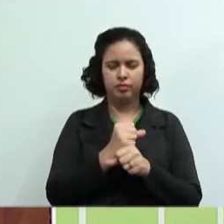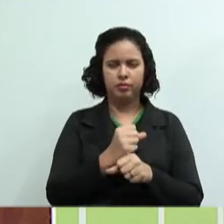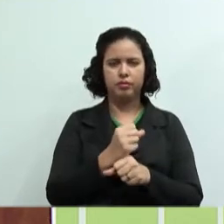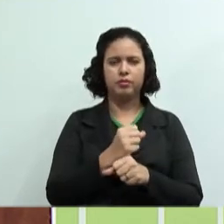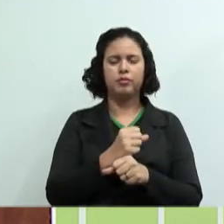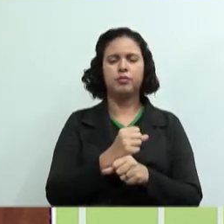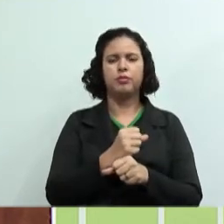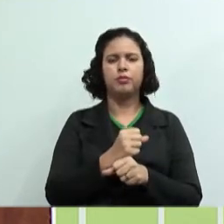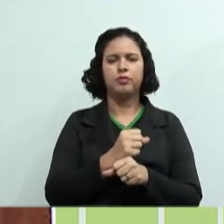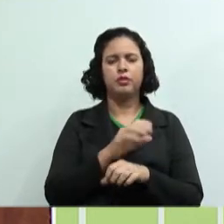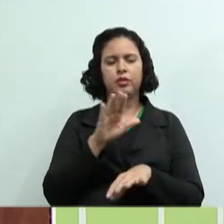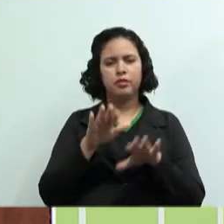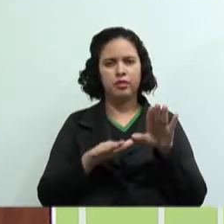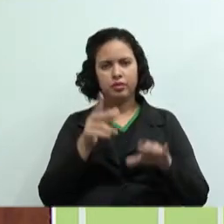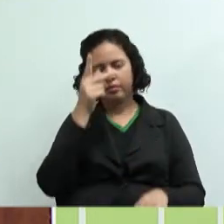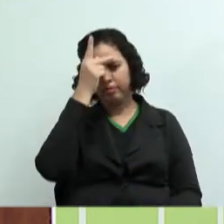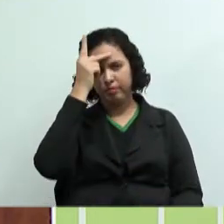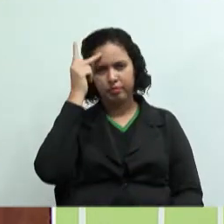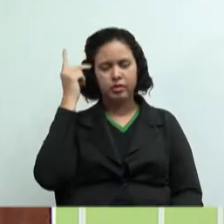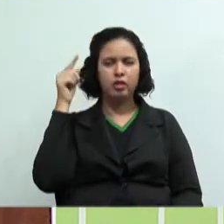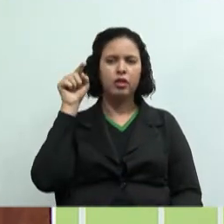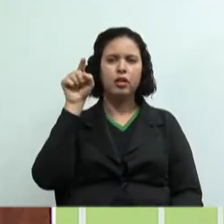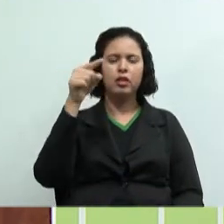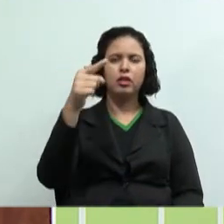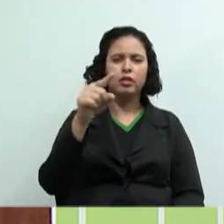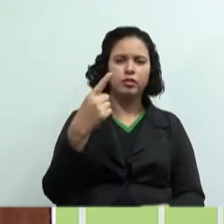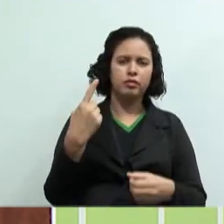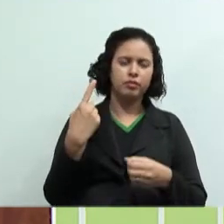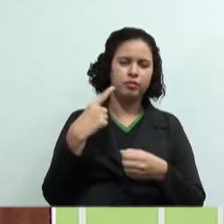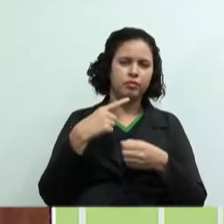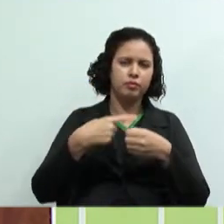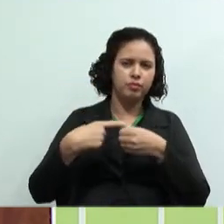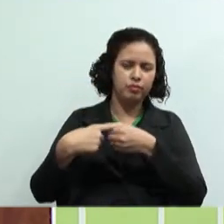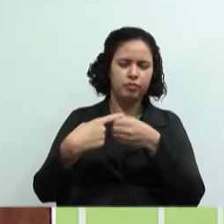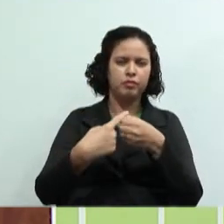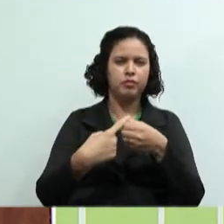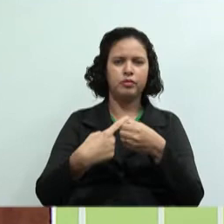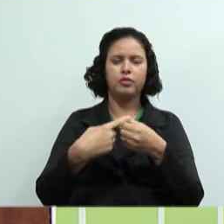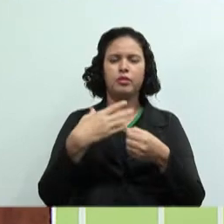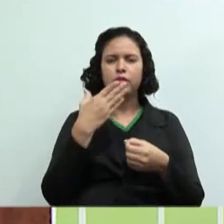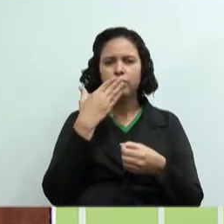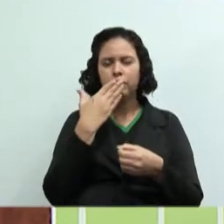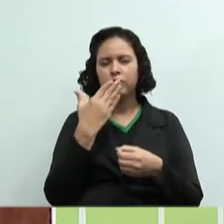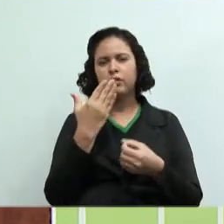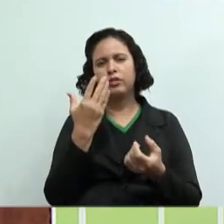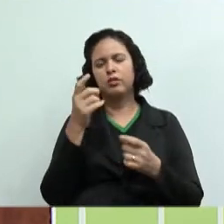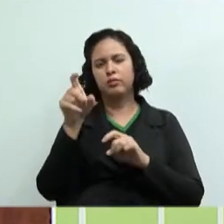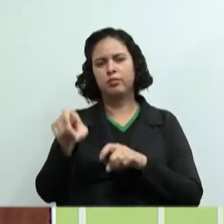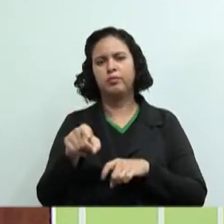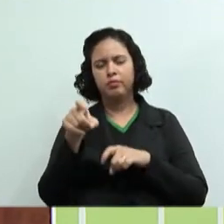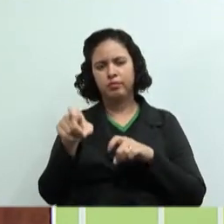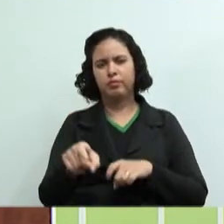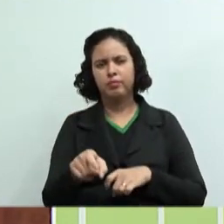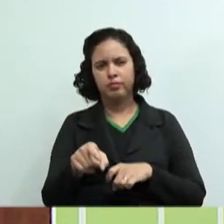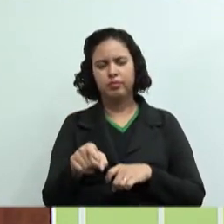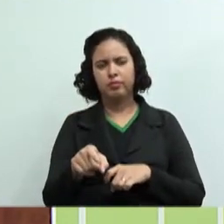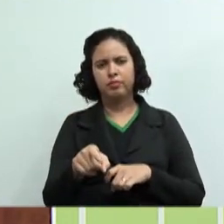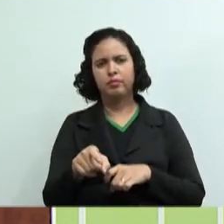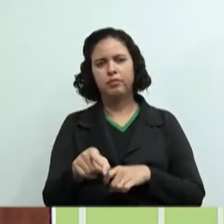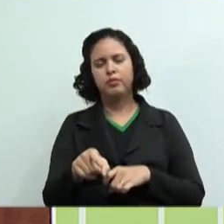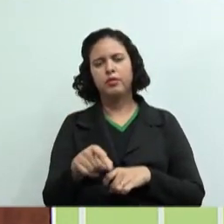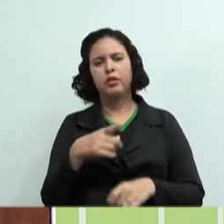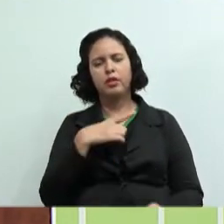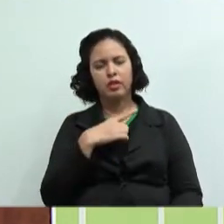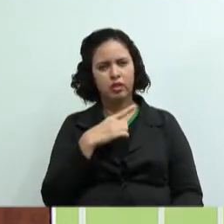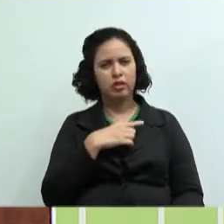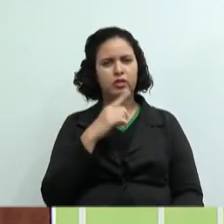muitas vezes para pessoas que estão lá na aldeia indígena, que é lá da comunidade ribeirinha, tem um